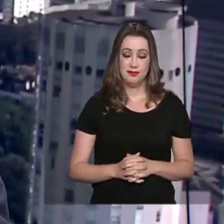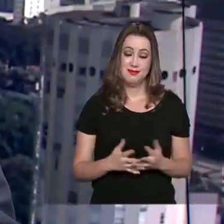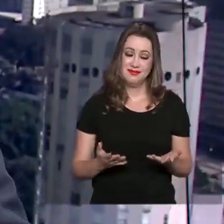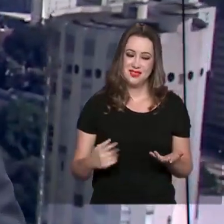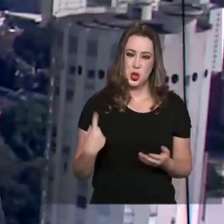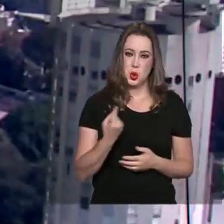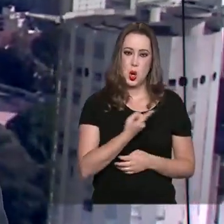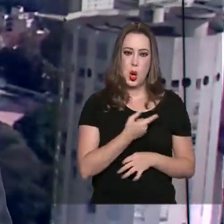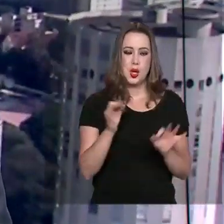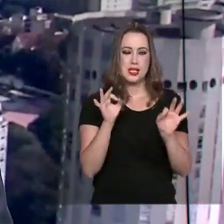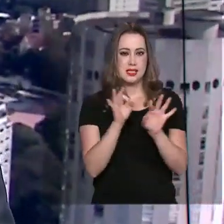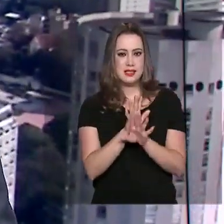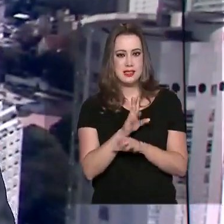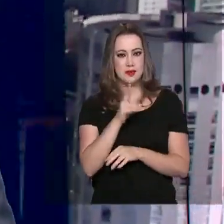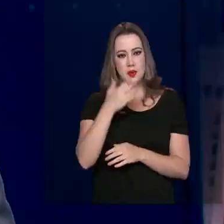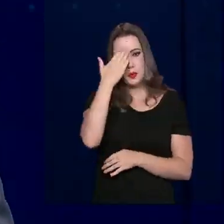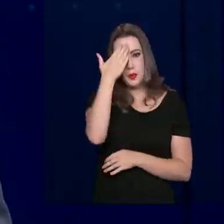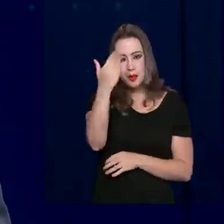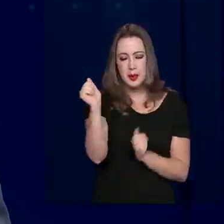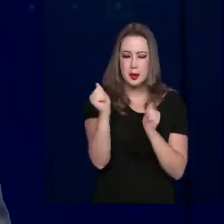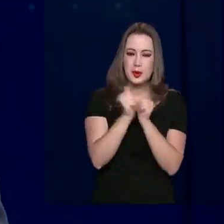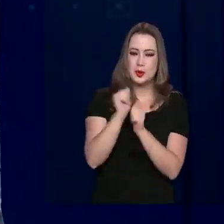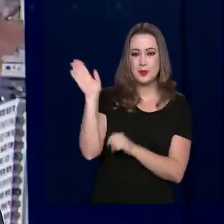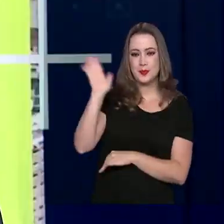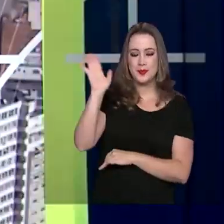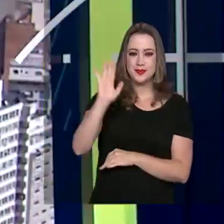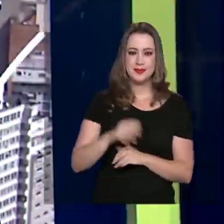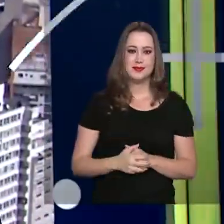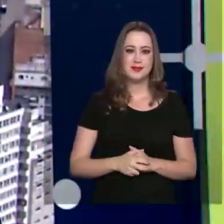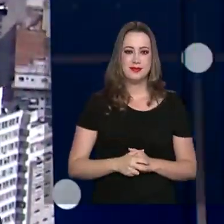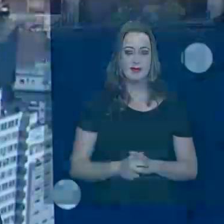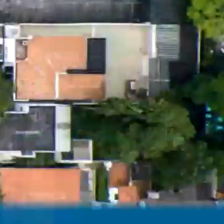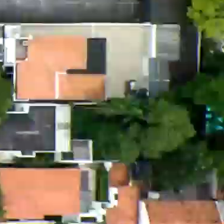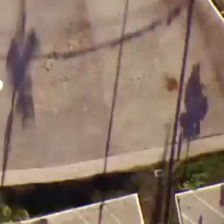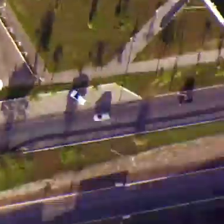O governo agora fica por aqui. Obrigado pela companhia e até mais.